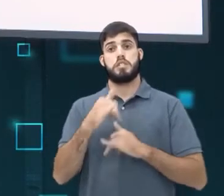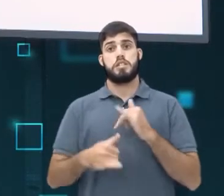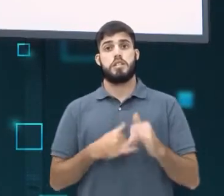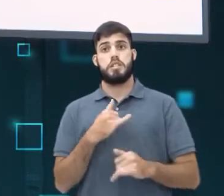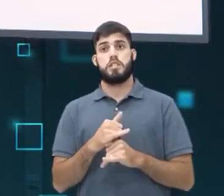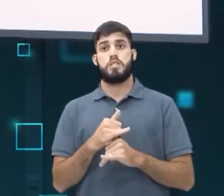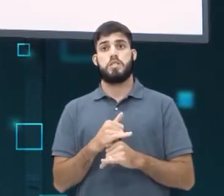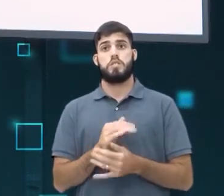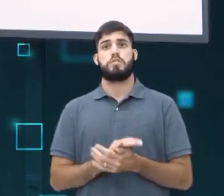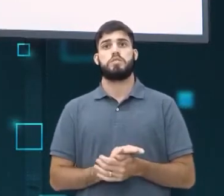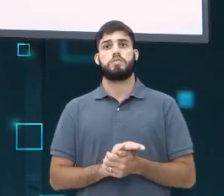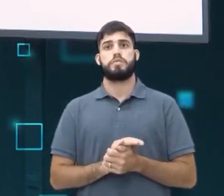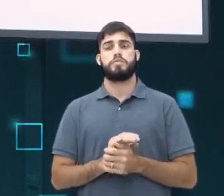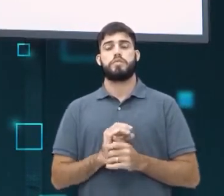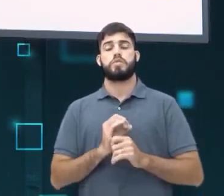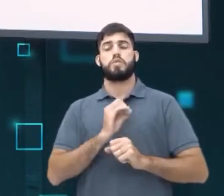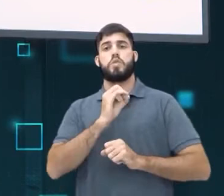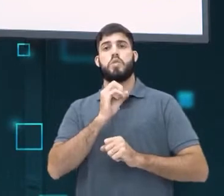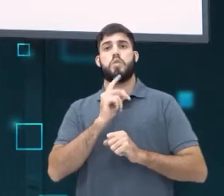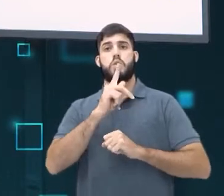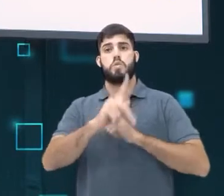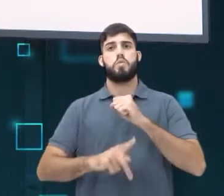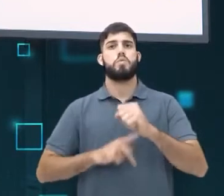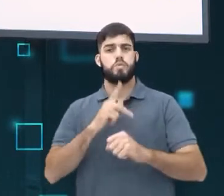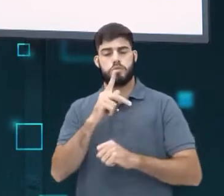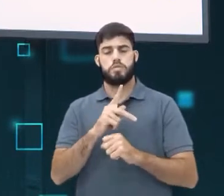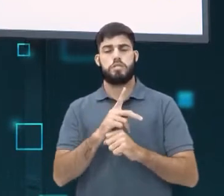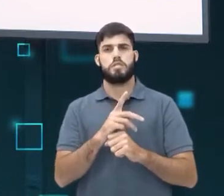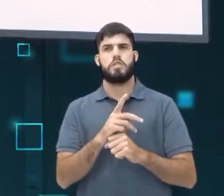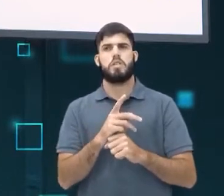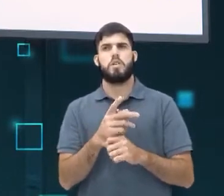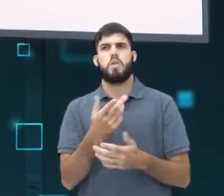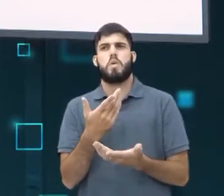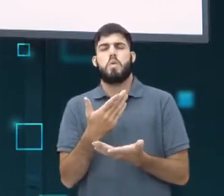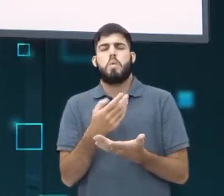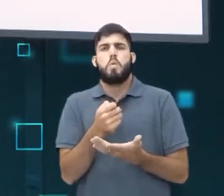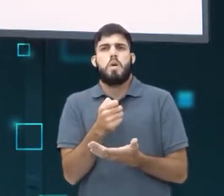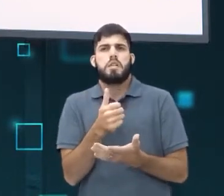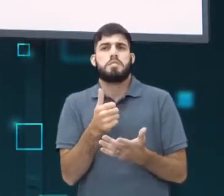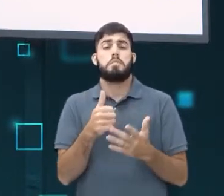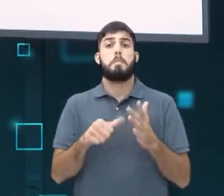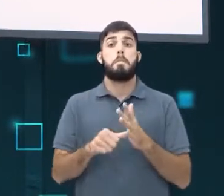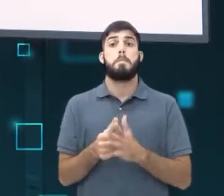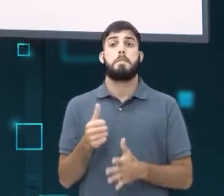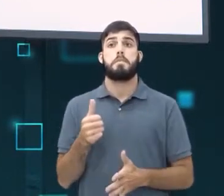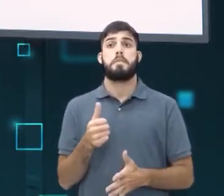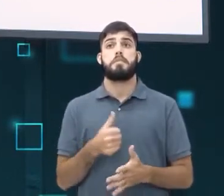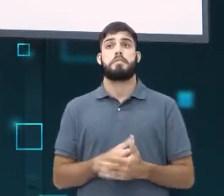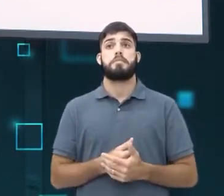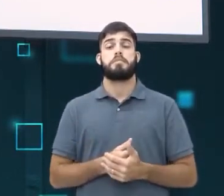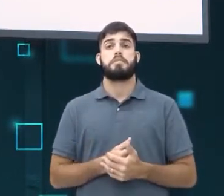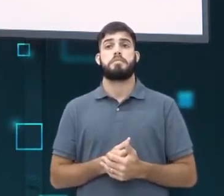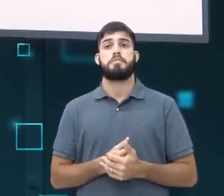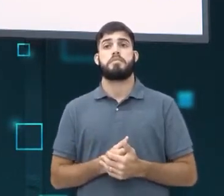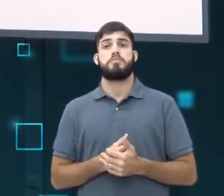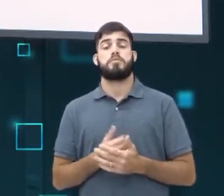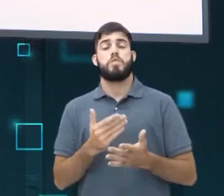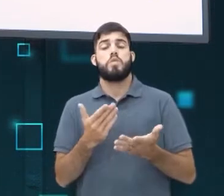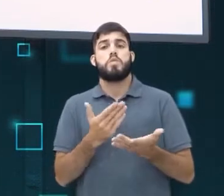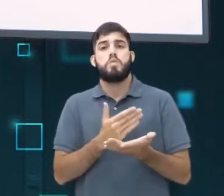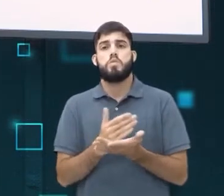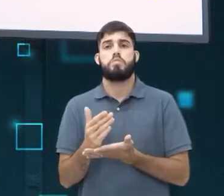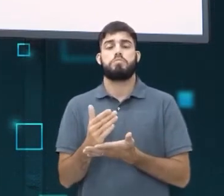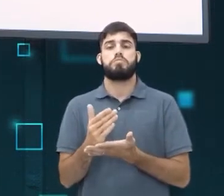o Orkut, ele não foi a primeira rede social, mas foi uma das pioneiras, né? Para estabelecer